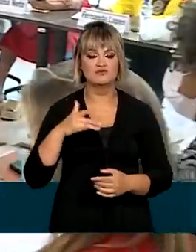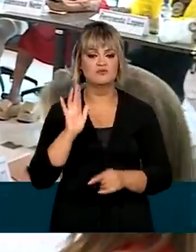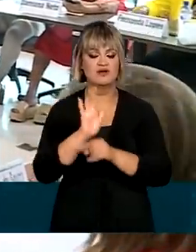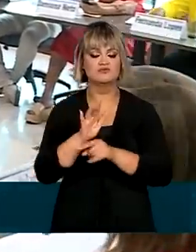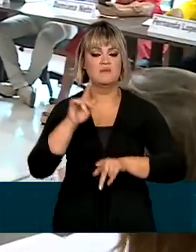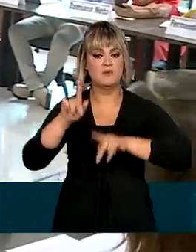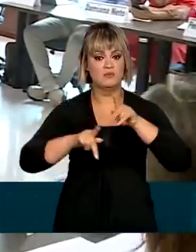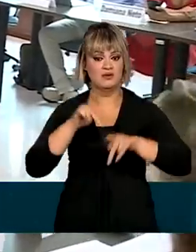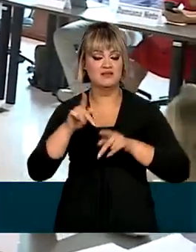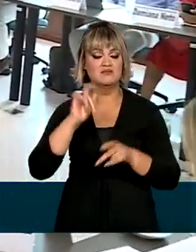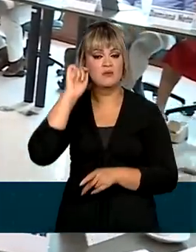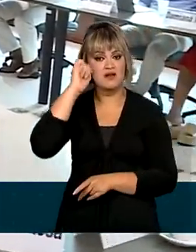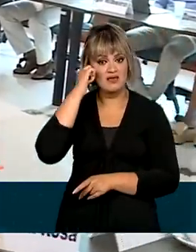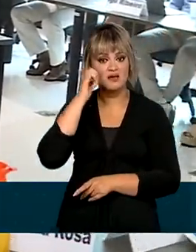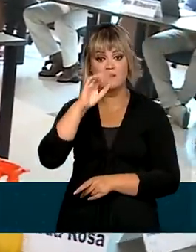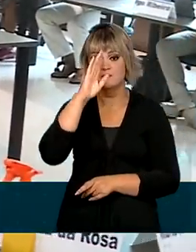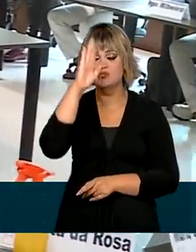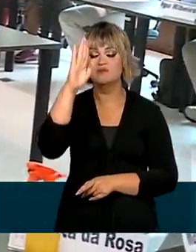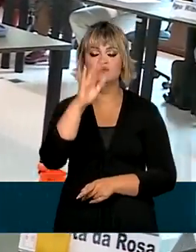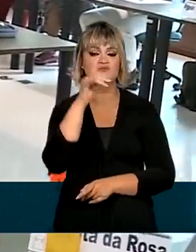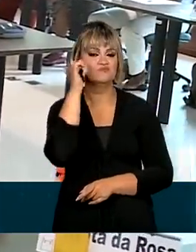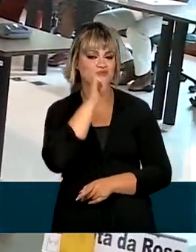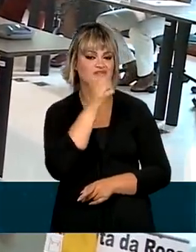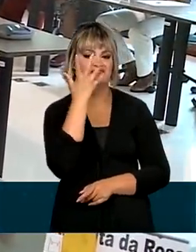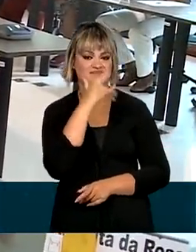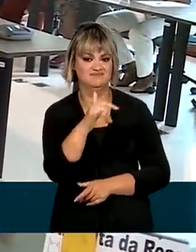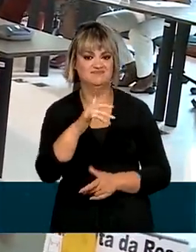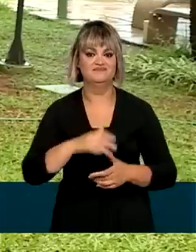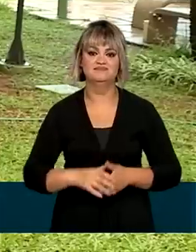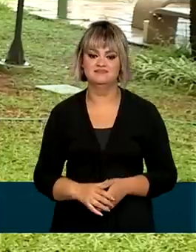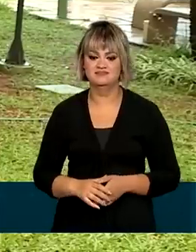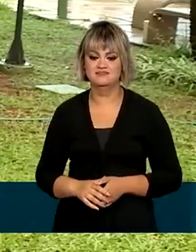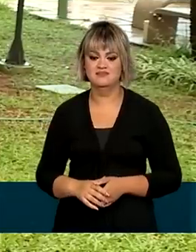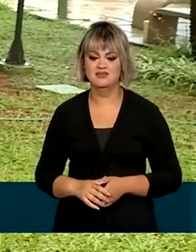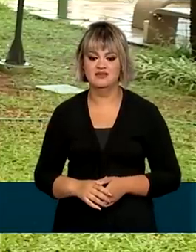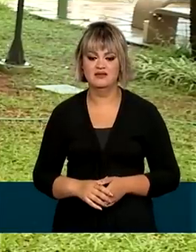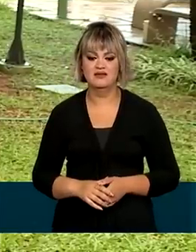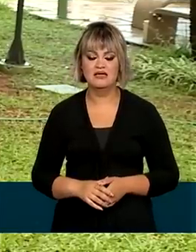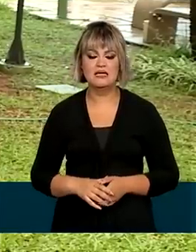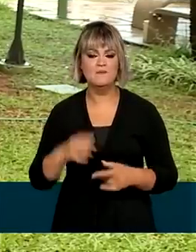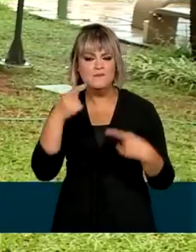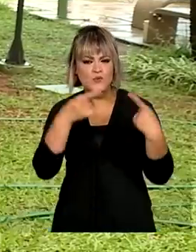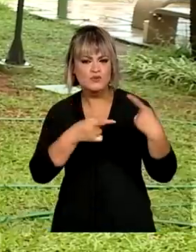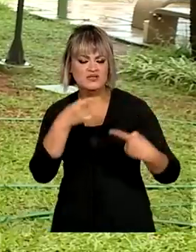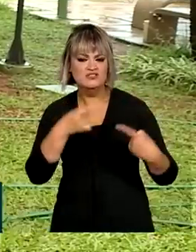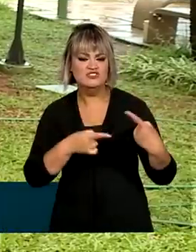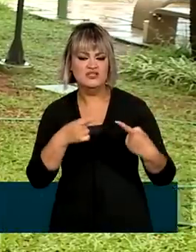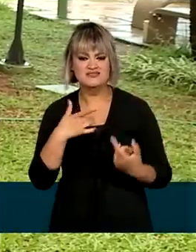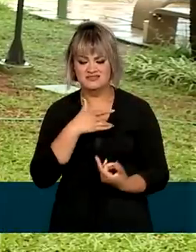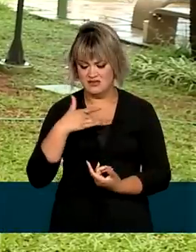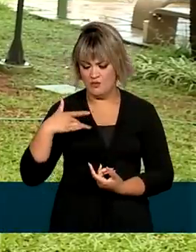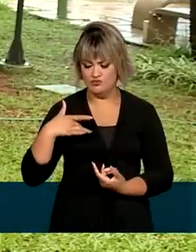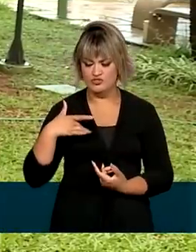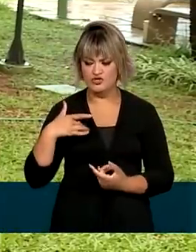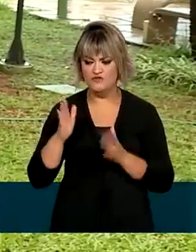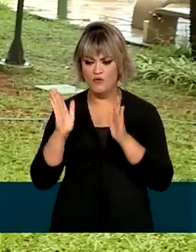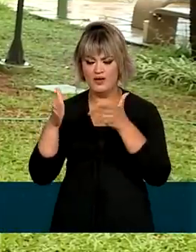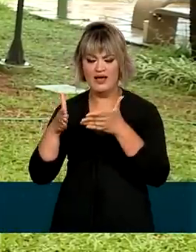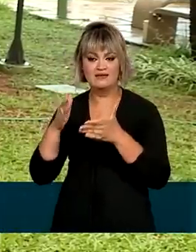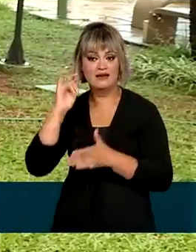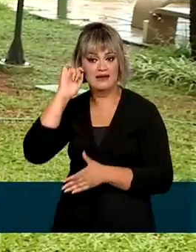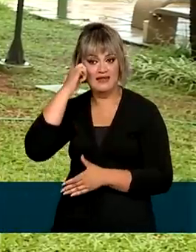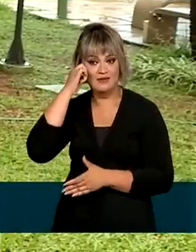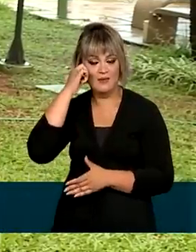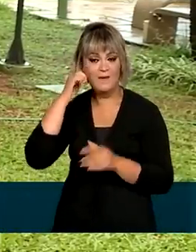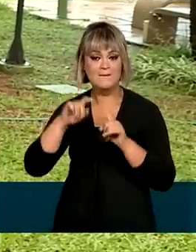população negra, principalmente mulheres e crianças. Não se faz política de saúde para a população negra,